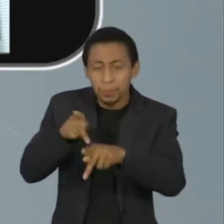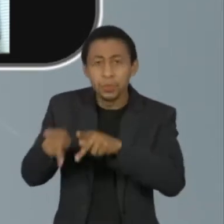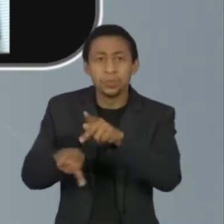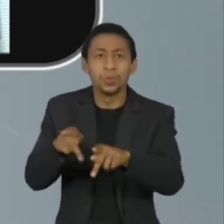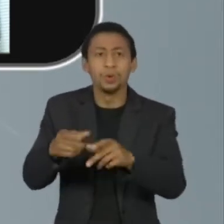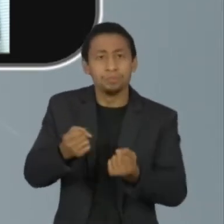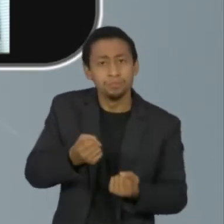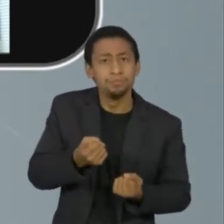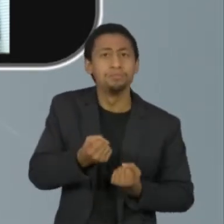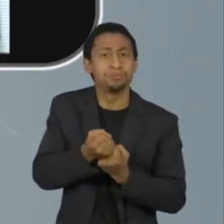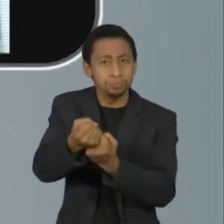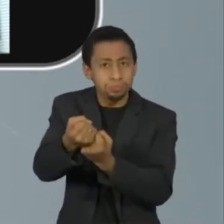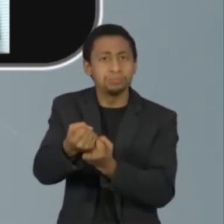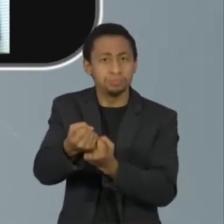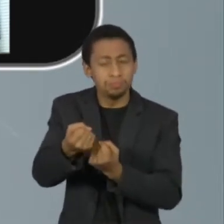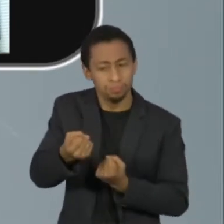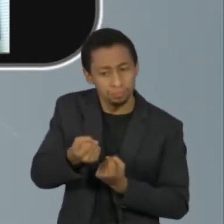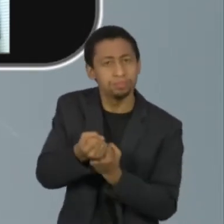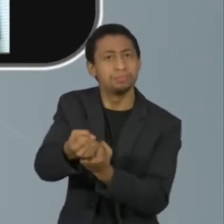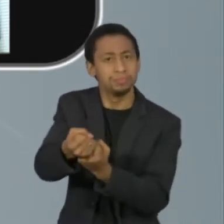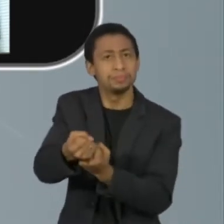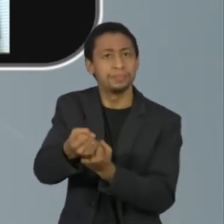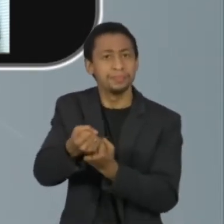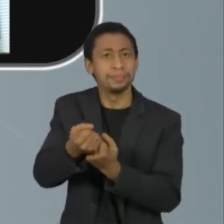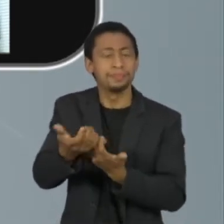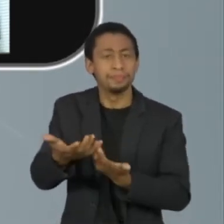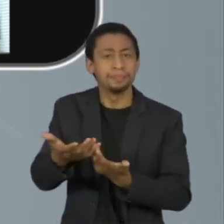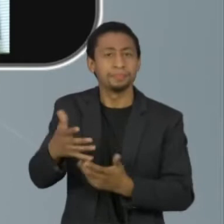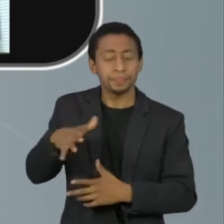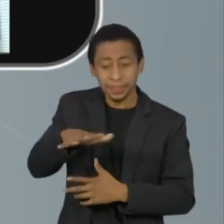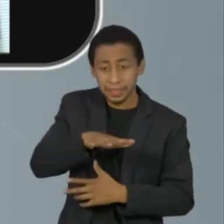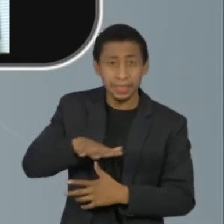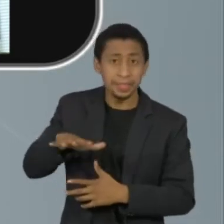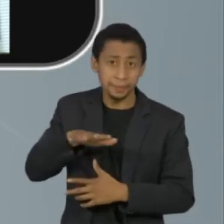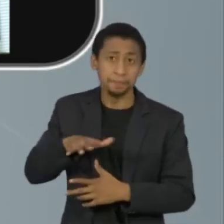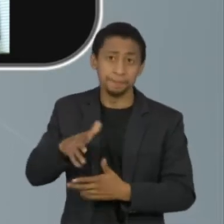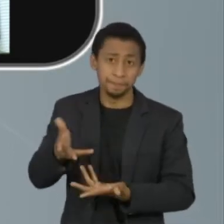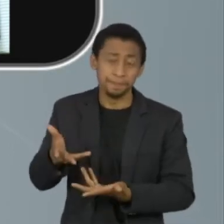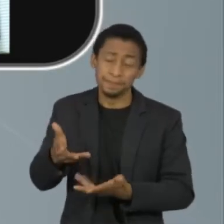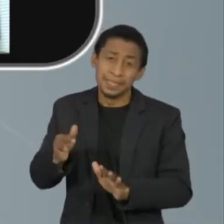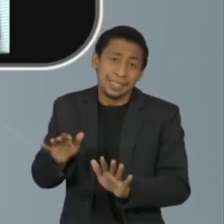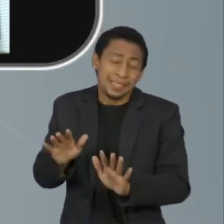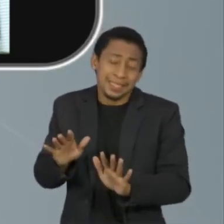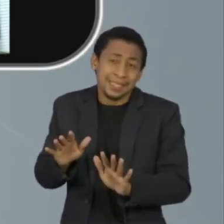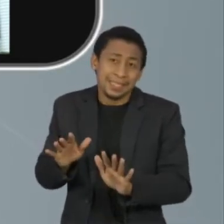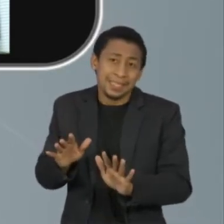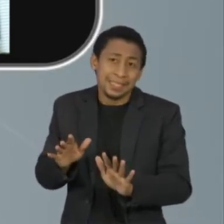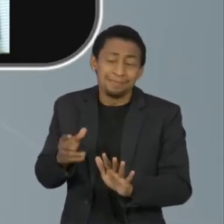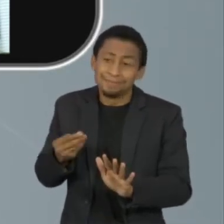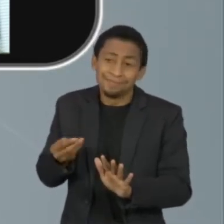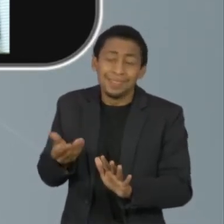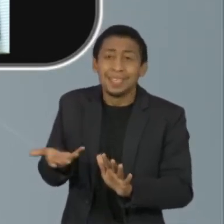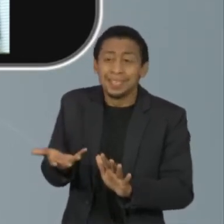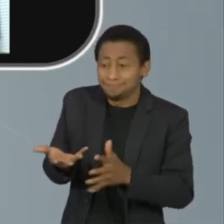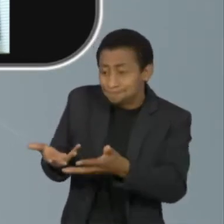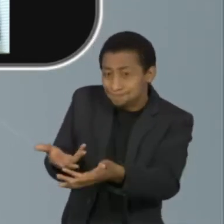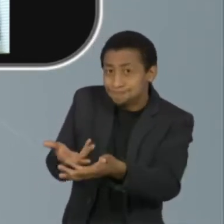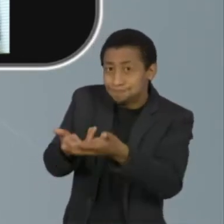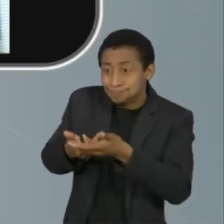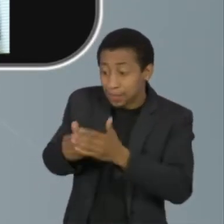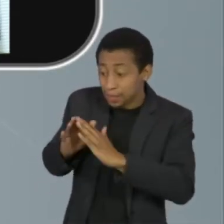pessoas que foram convidadas de uma maneira bastante enfática a